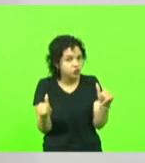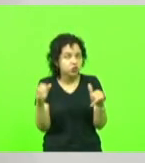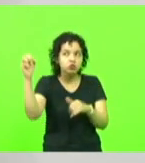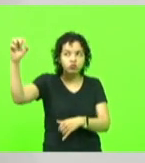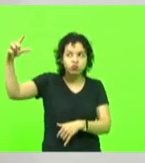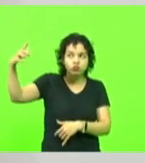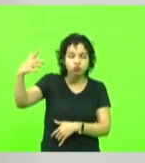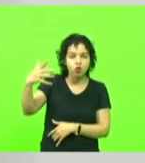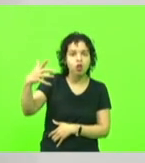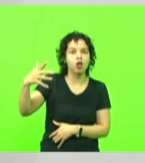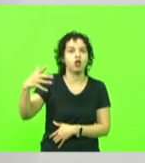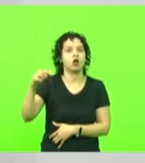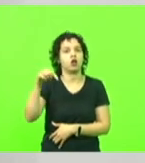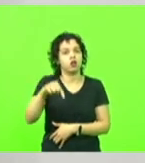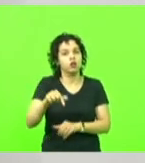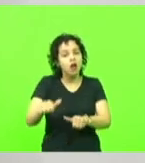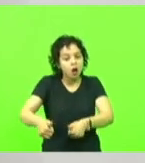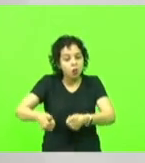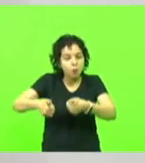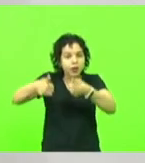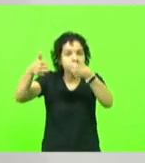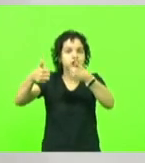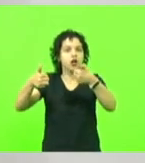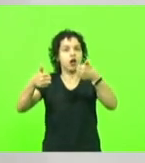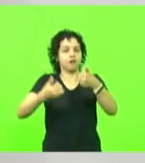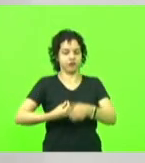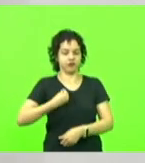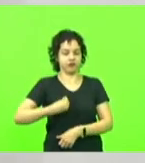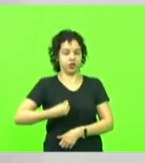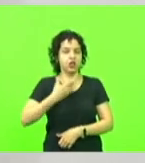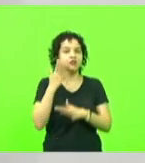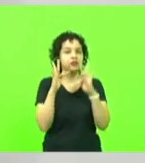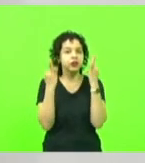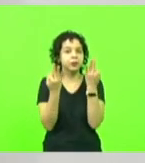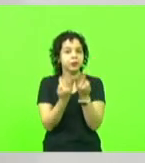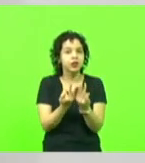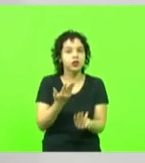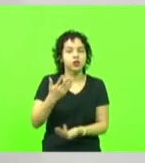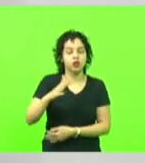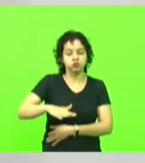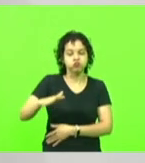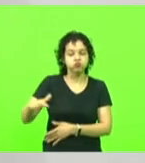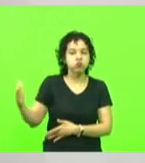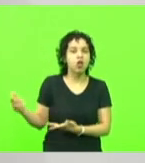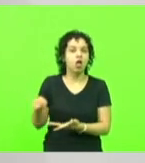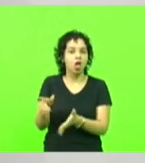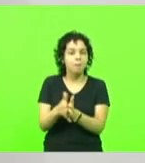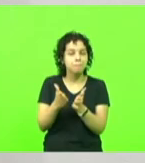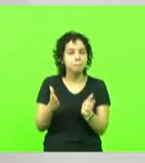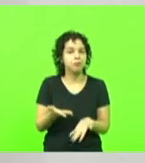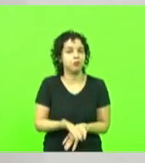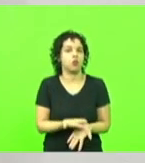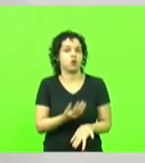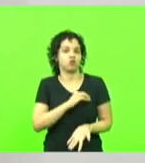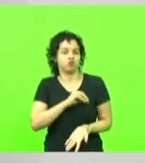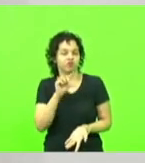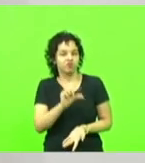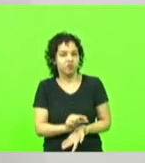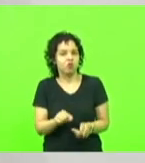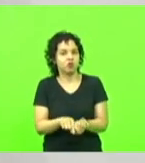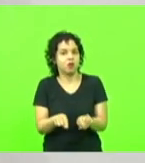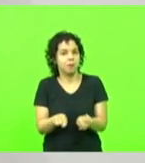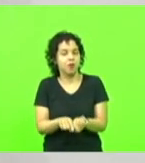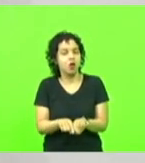contribuindo para a melhoria das condições de vida das famílias de baixa arenda e estimulando o uso da energia fotovoltaica tanto nas áreas